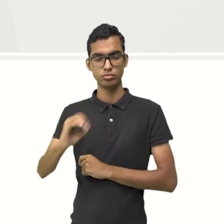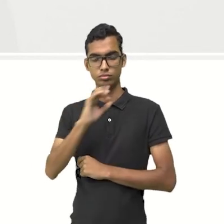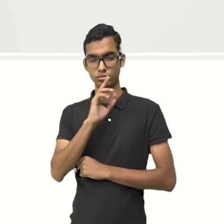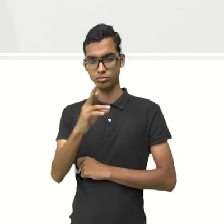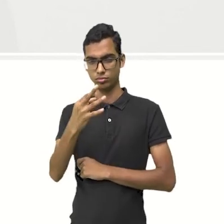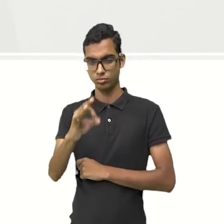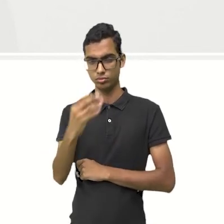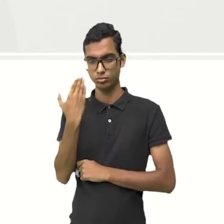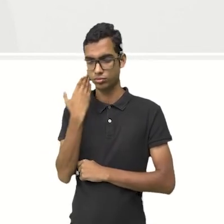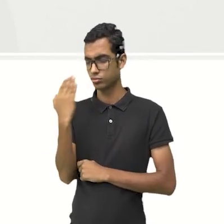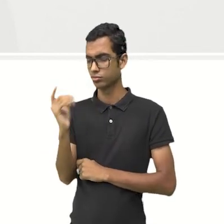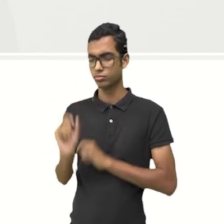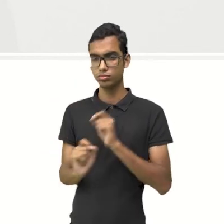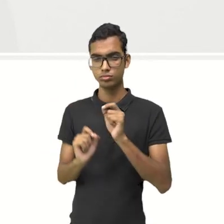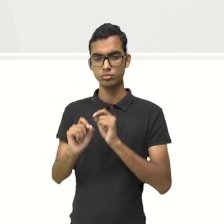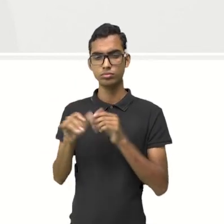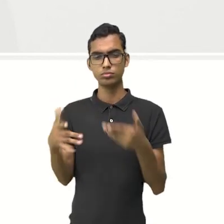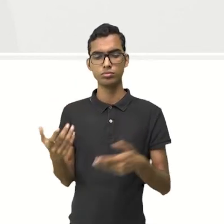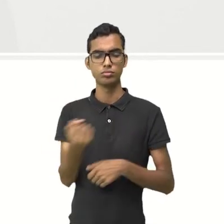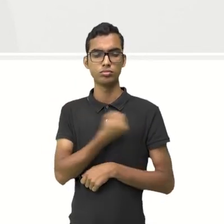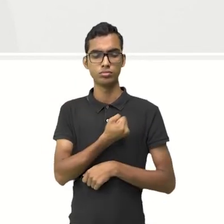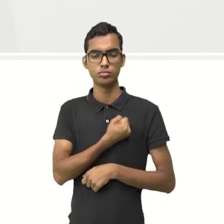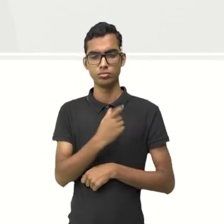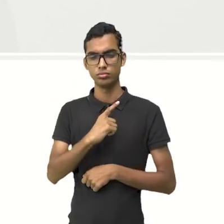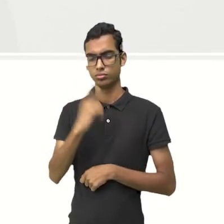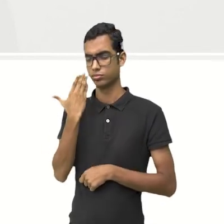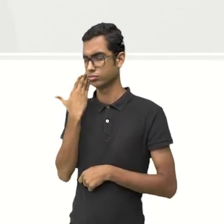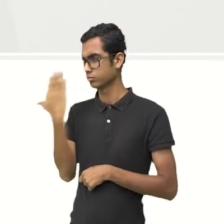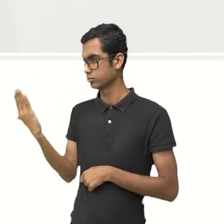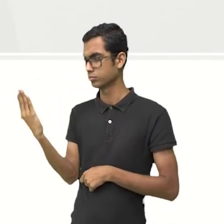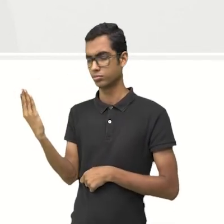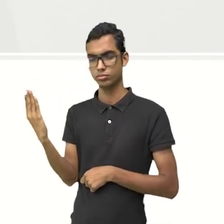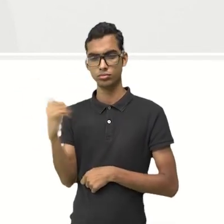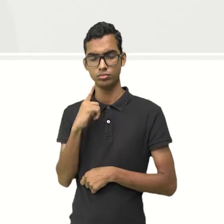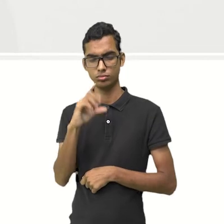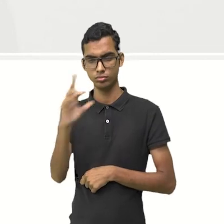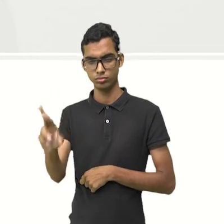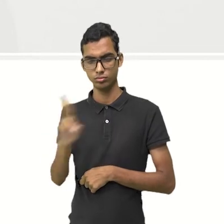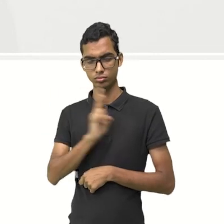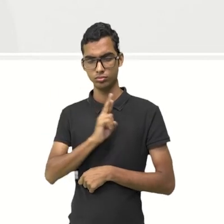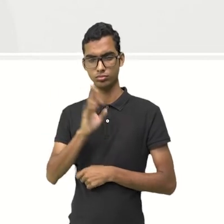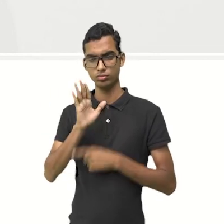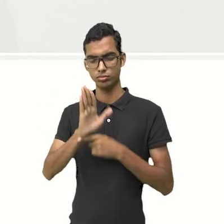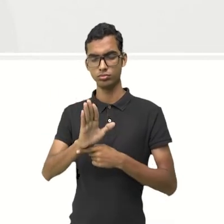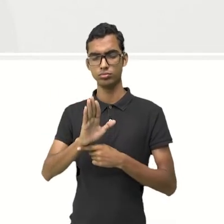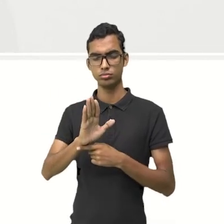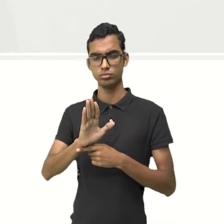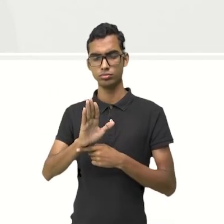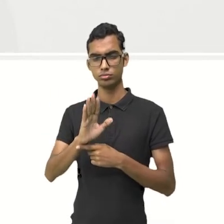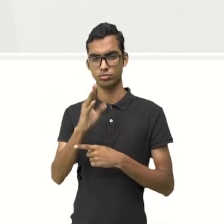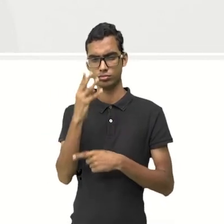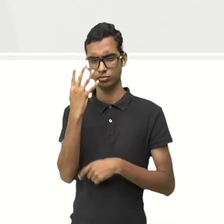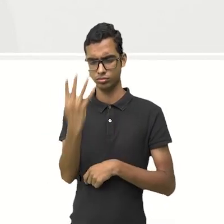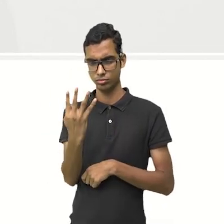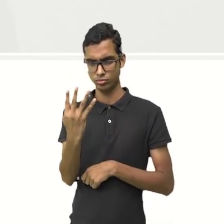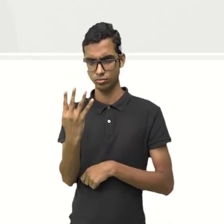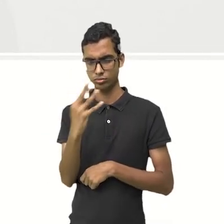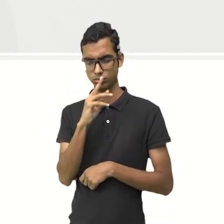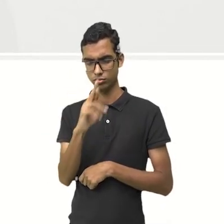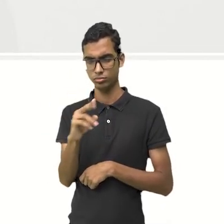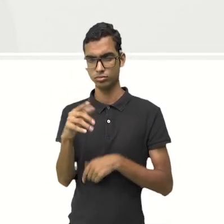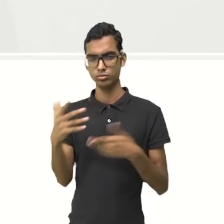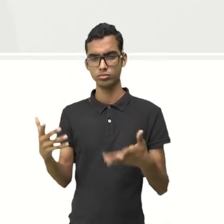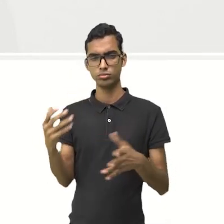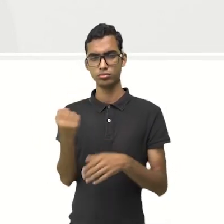exata. Qual é o número que está faltando aqui para que esse resultado dê 4? Ou seja,